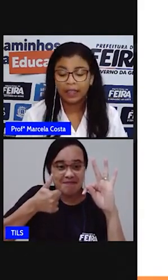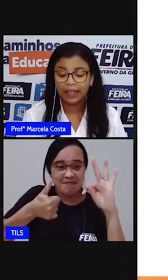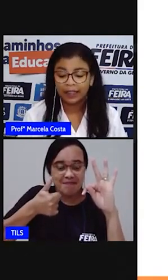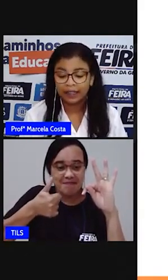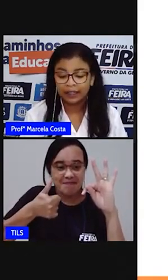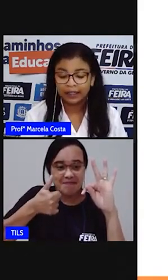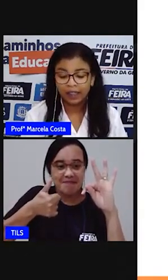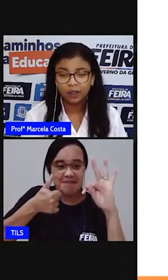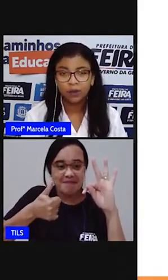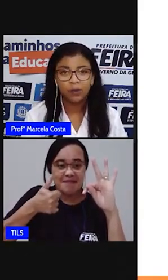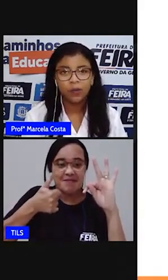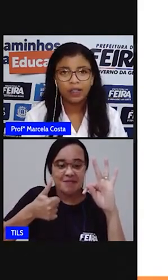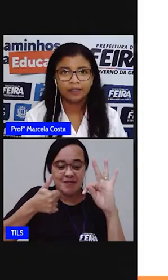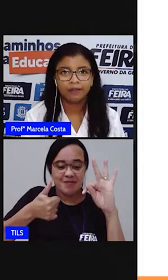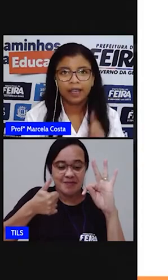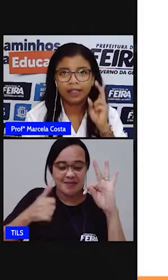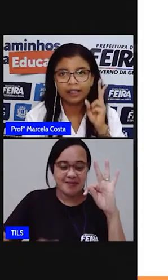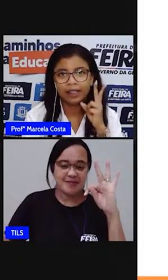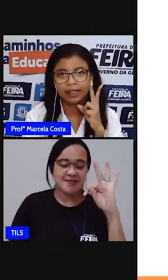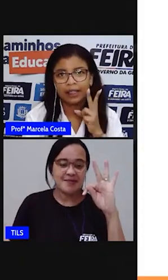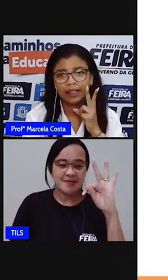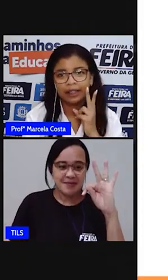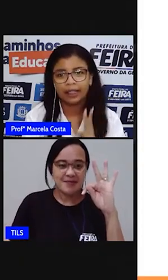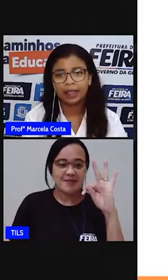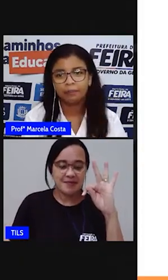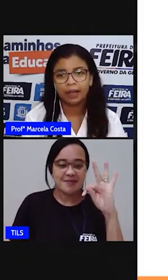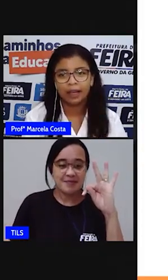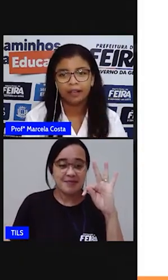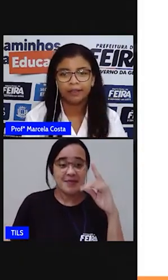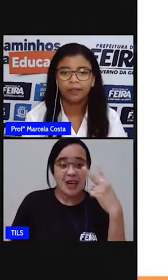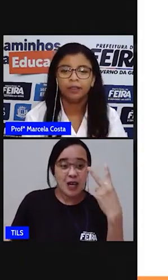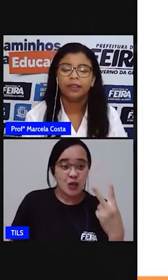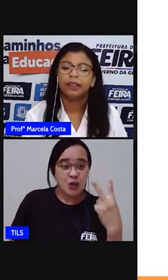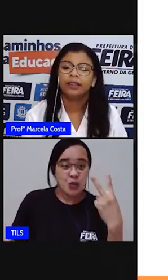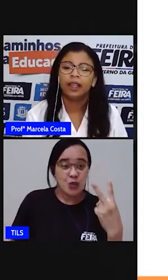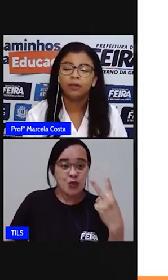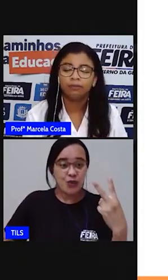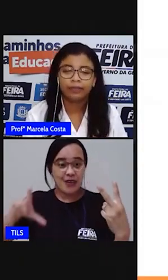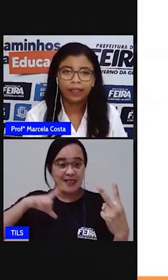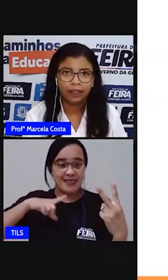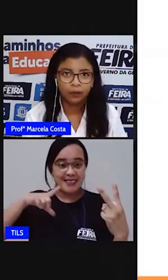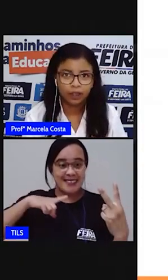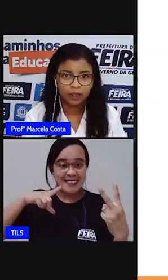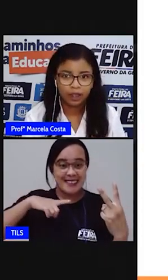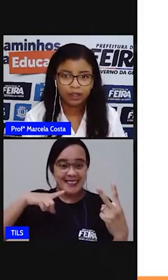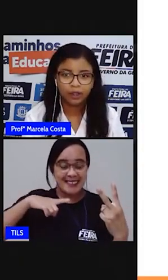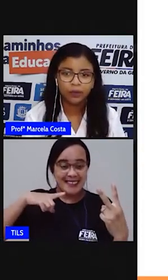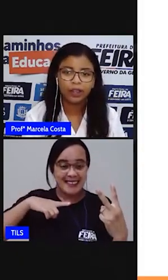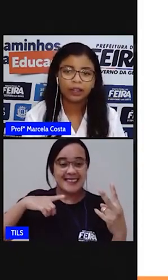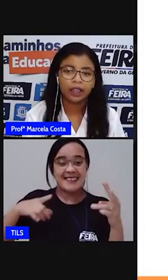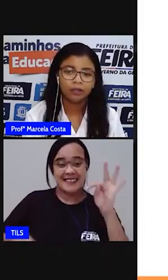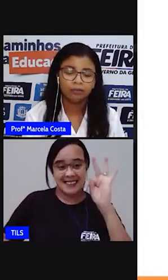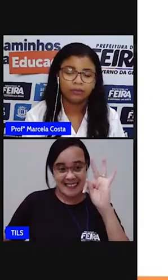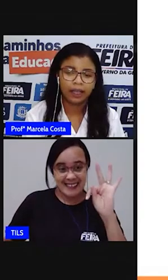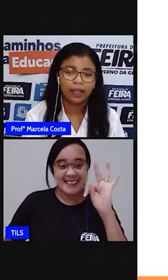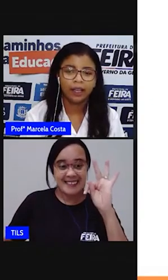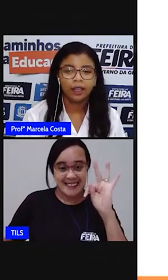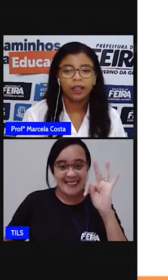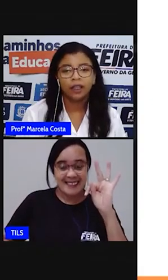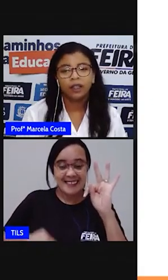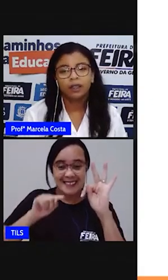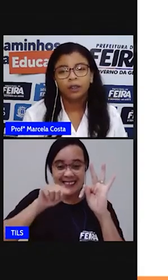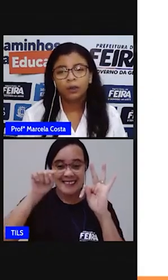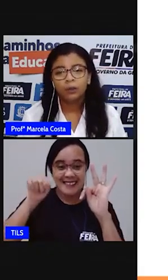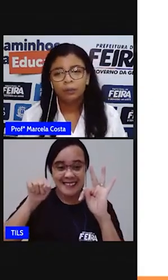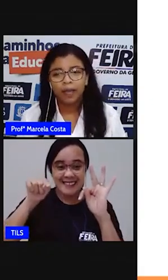Olha, tem duas vezes essa letra aqui na palavra, ó. Tem um T no início e tem um T